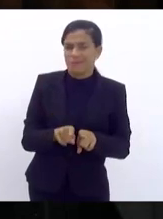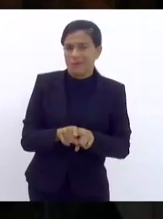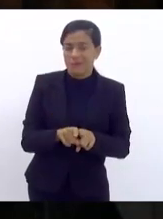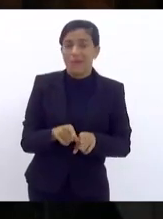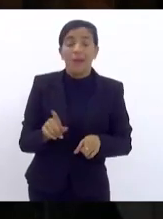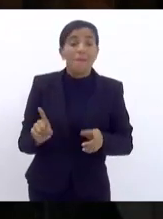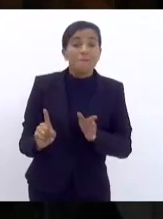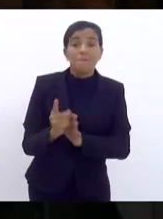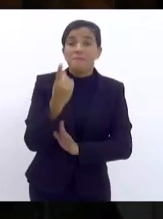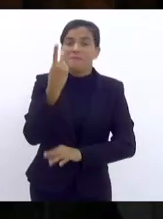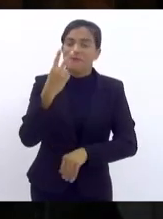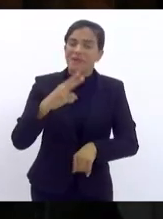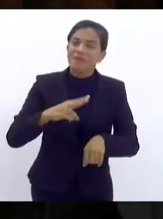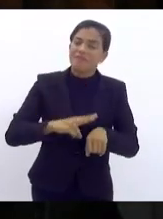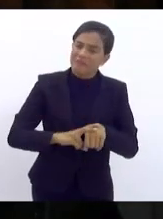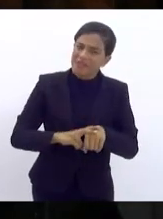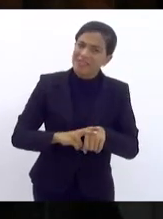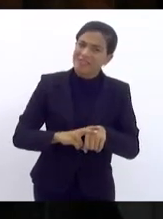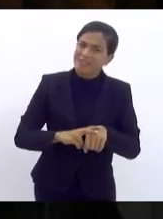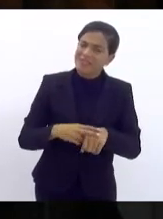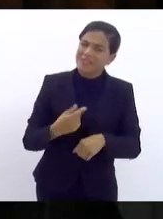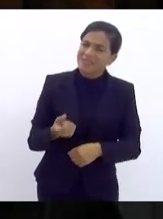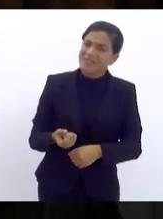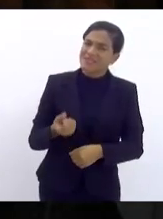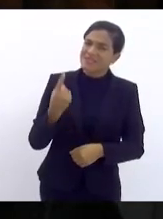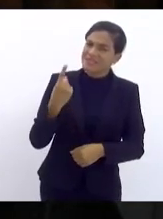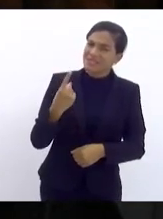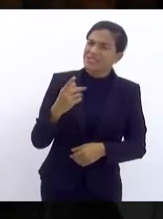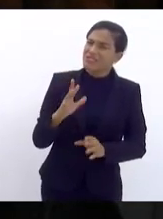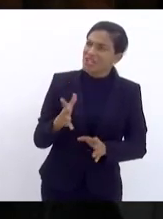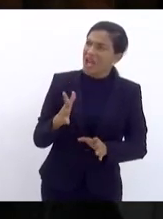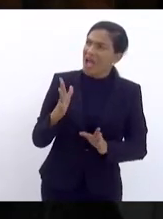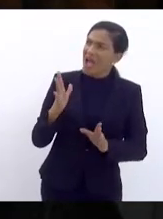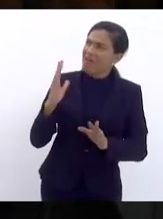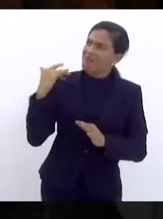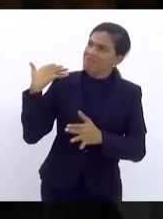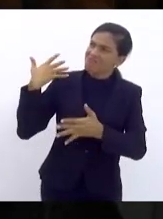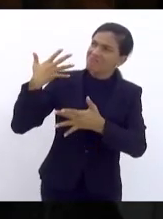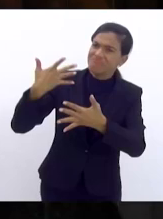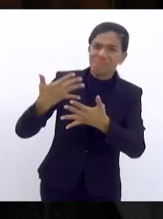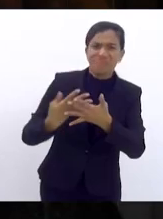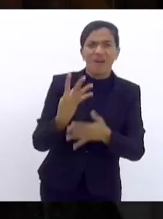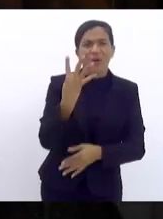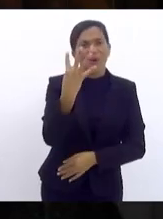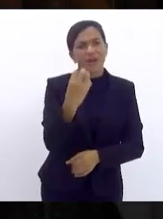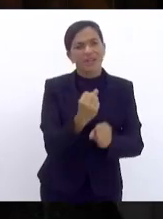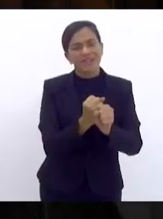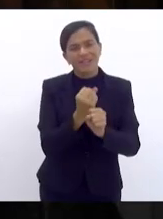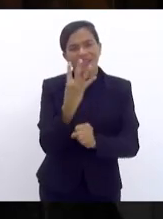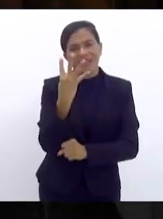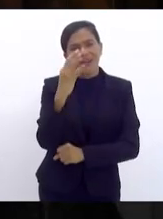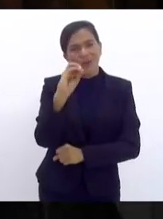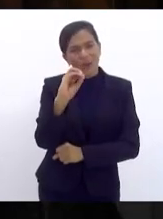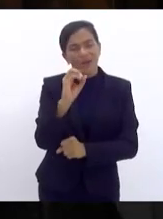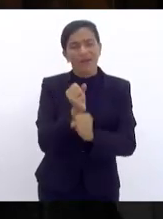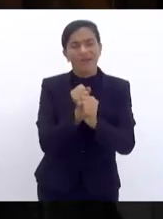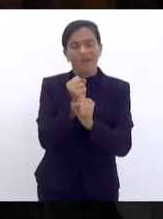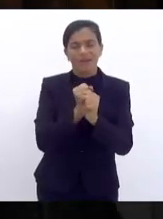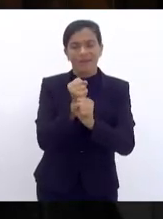que pela primeira vez nos últimos 40 anos, o Estado